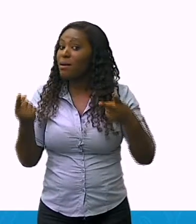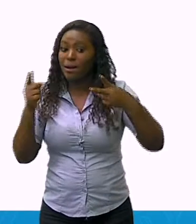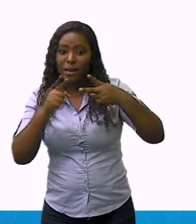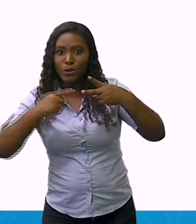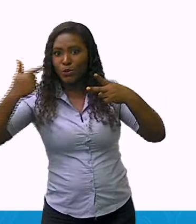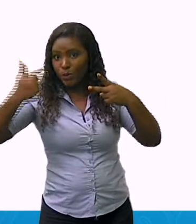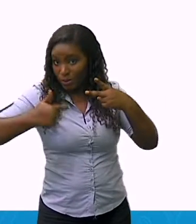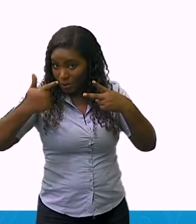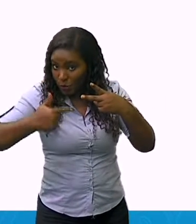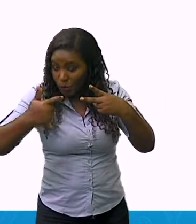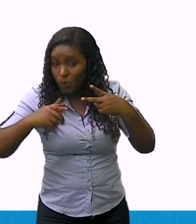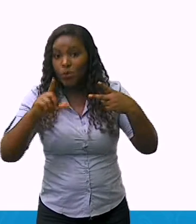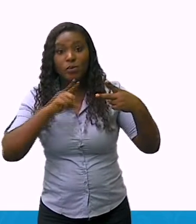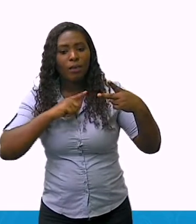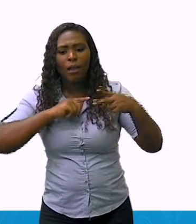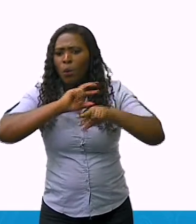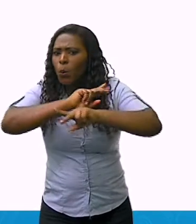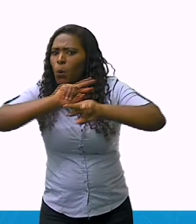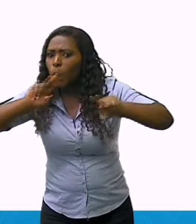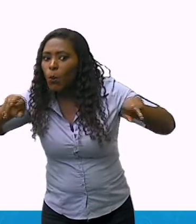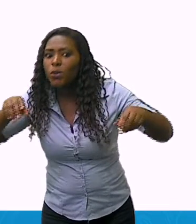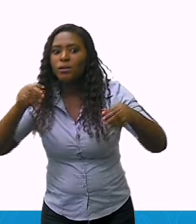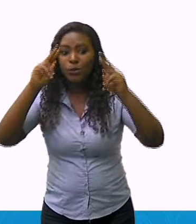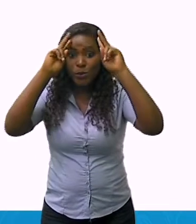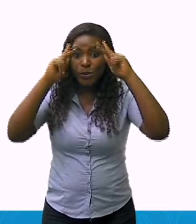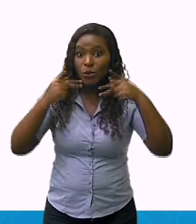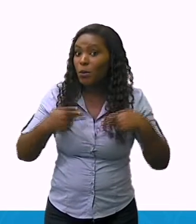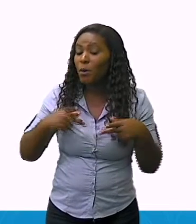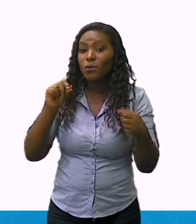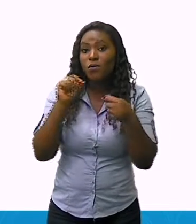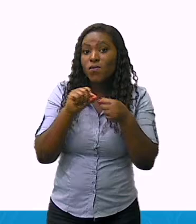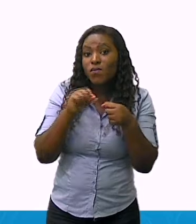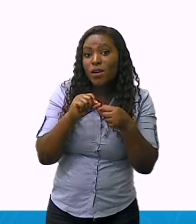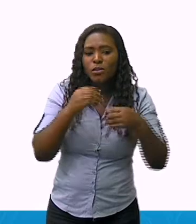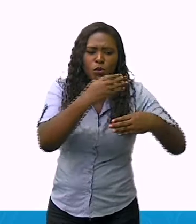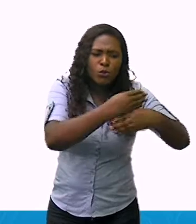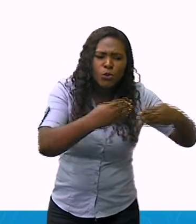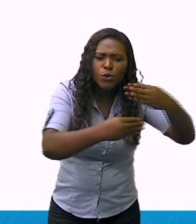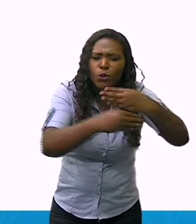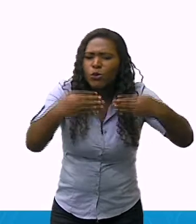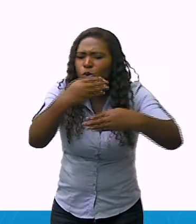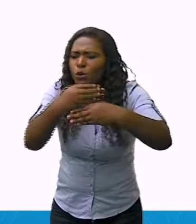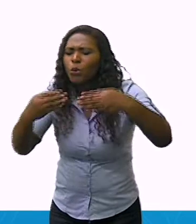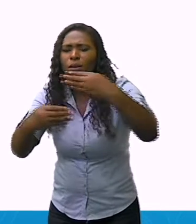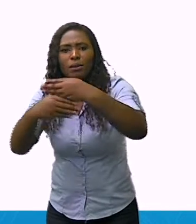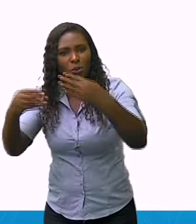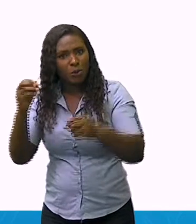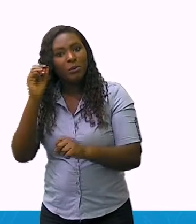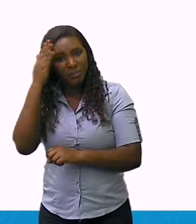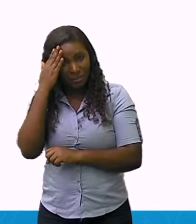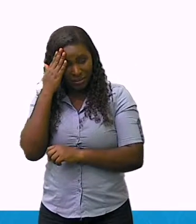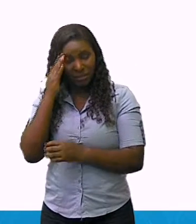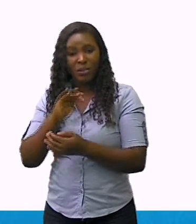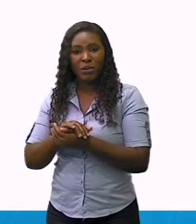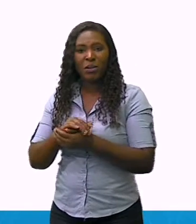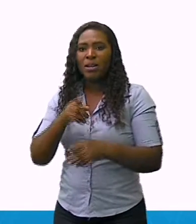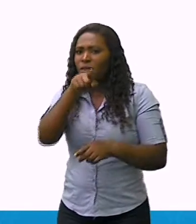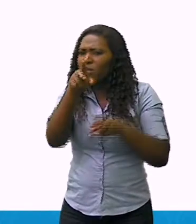É possível identificar a presença de elementos naturais e culturais?